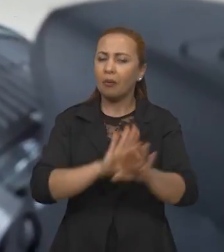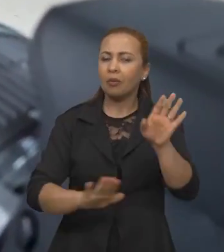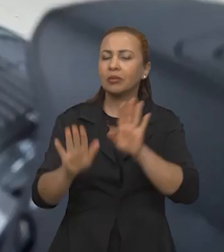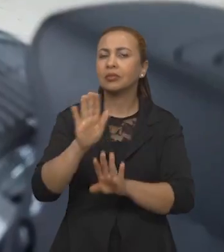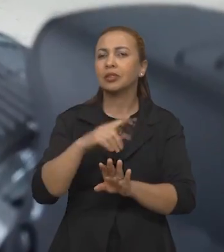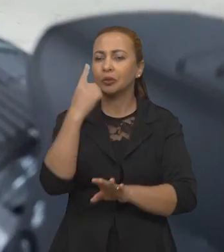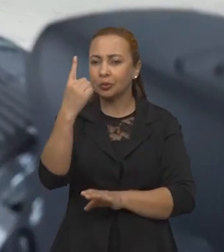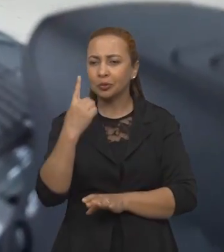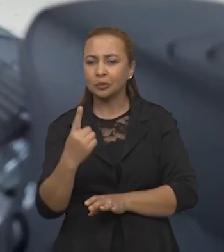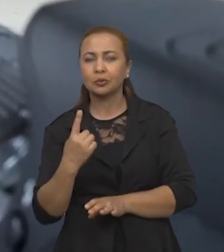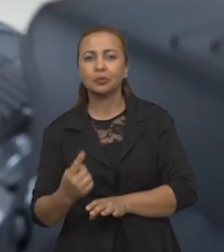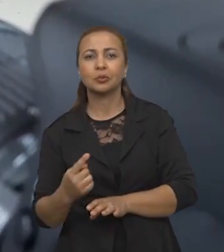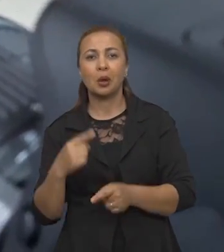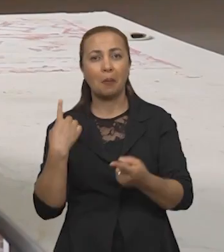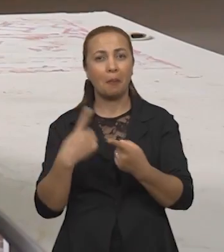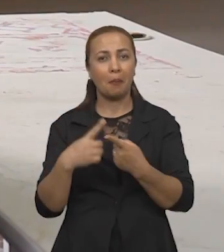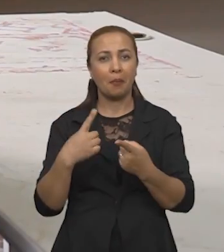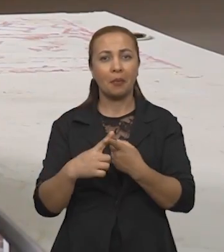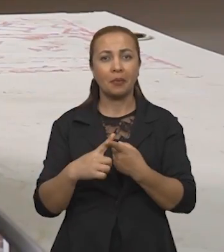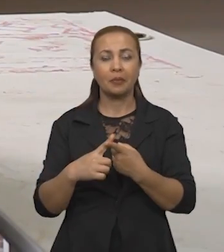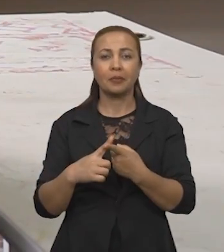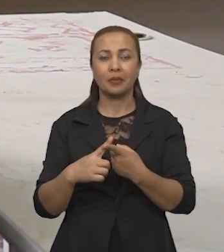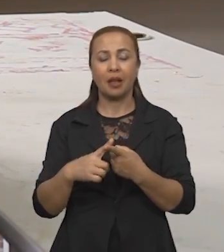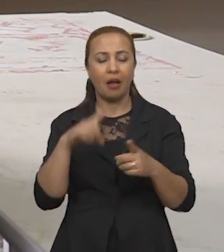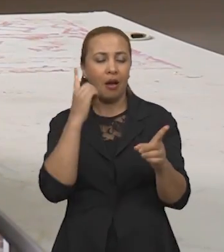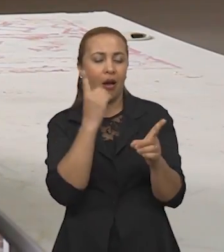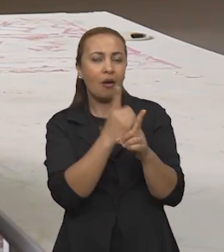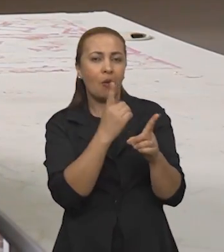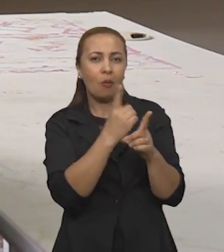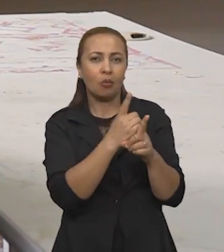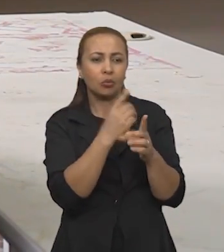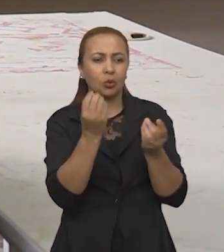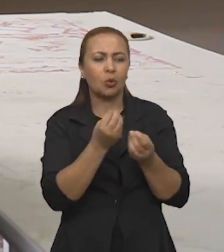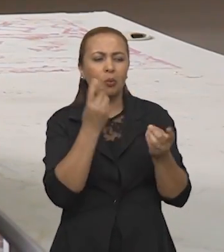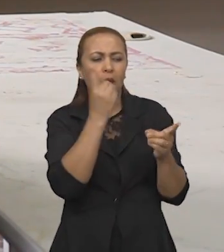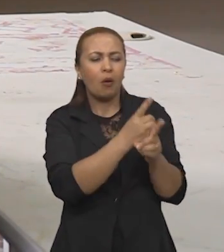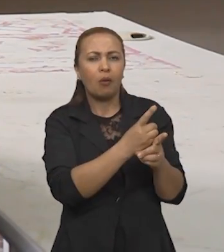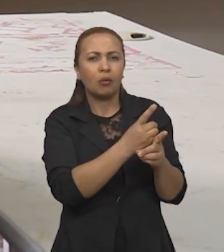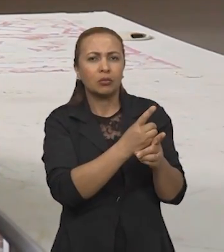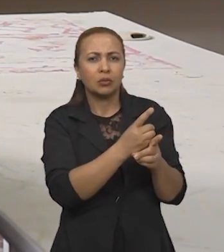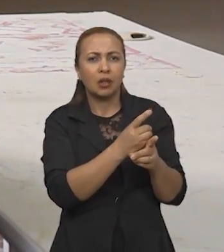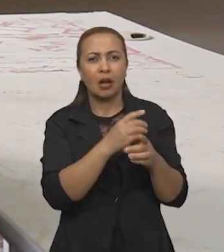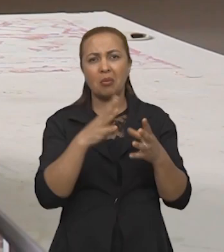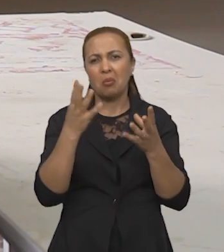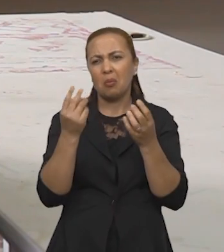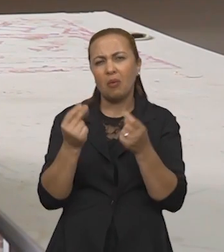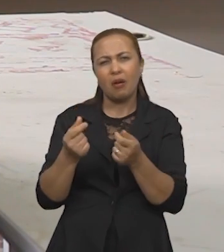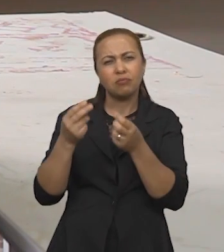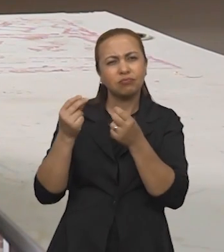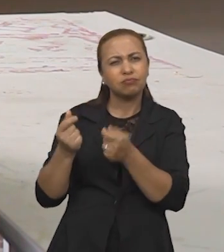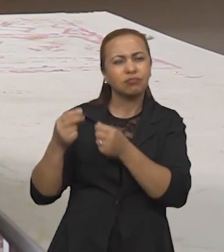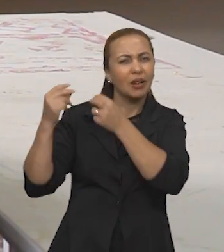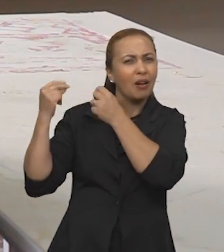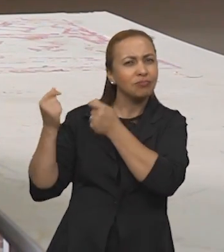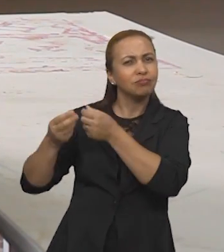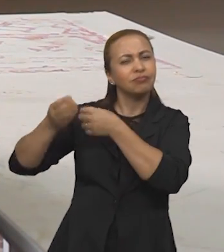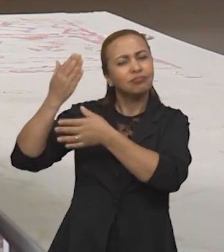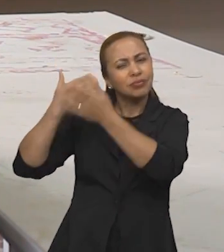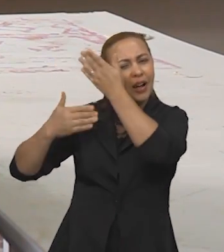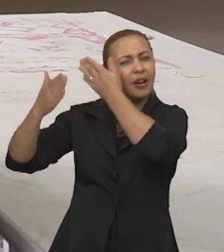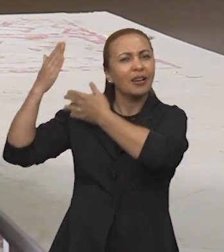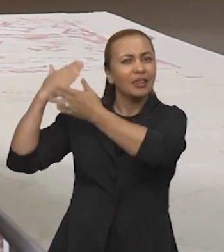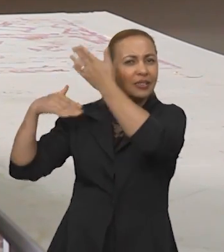com cada uma delas, principalmente por conta da condição que elas se encontram. Como são achadas de muitos anos,